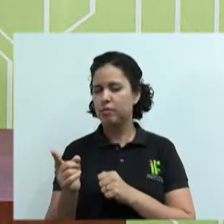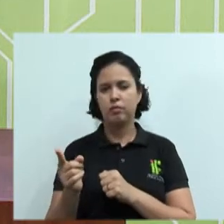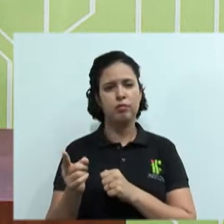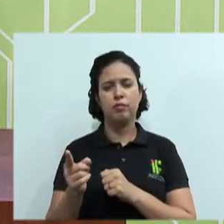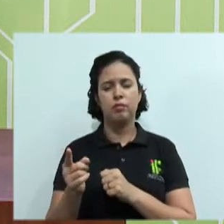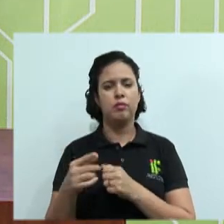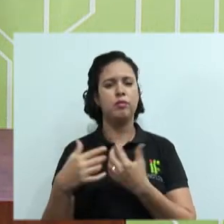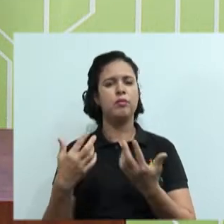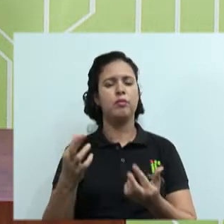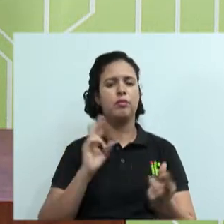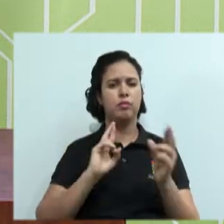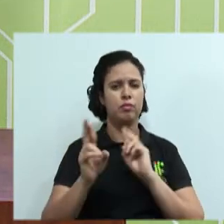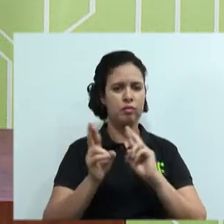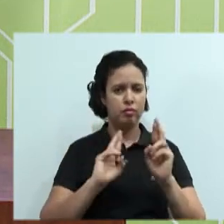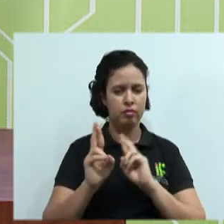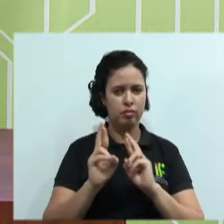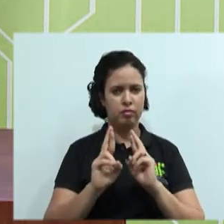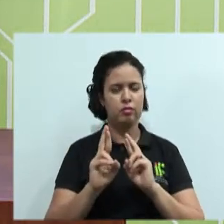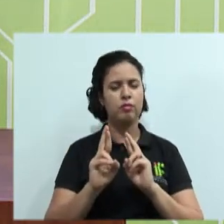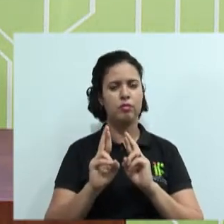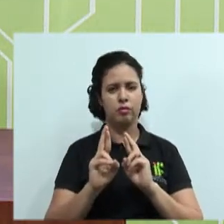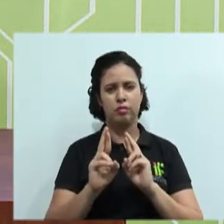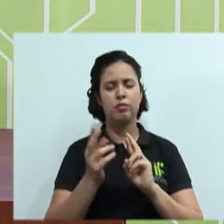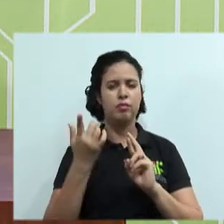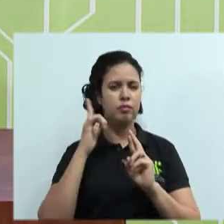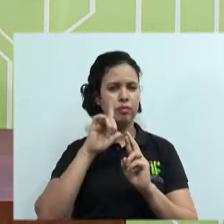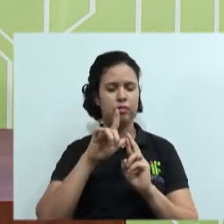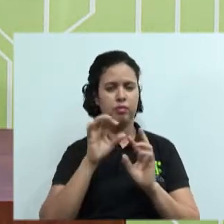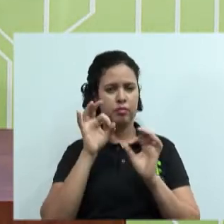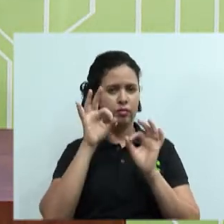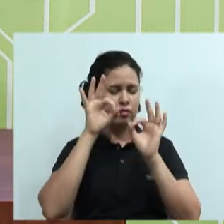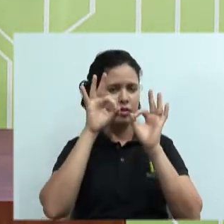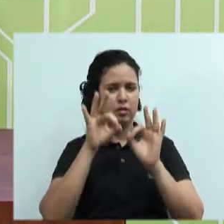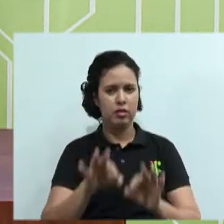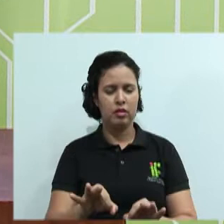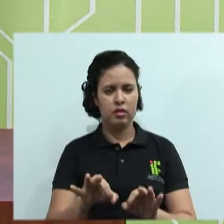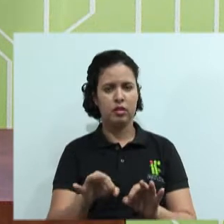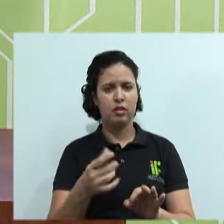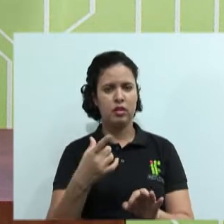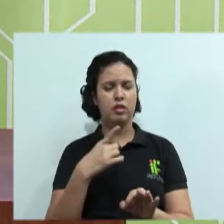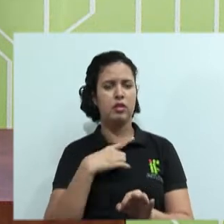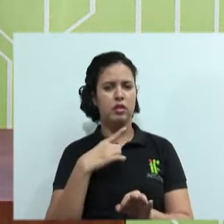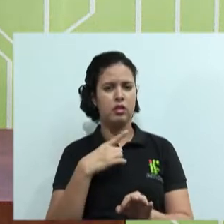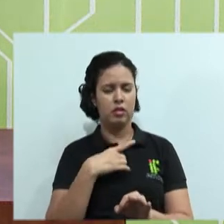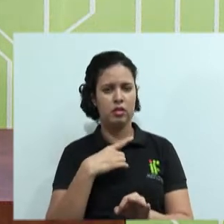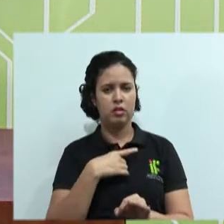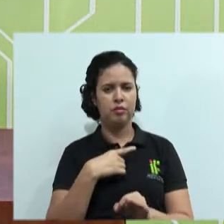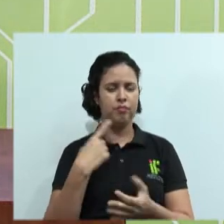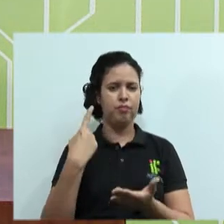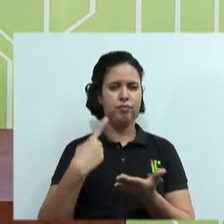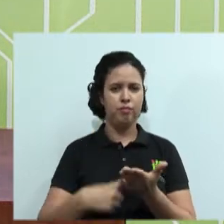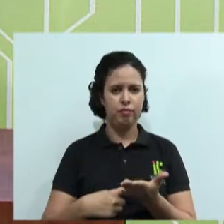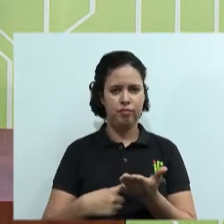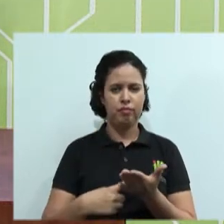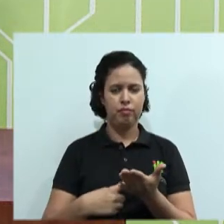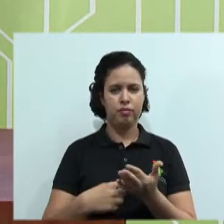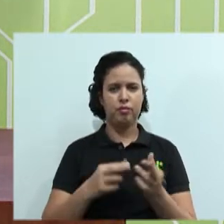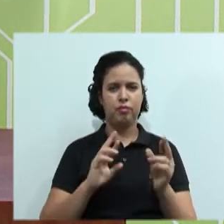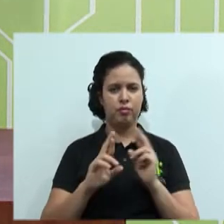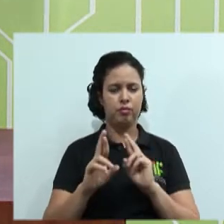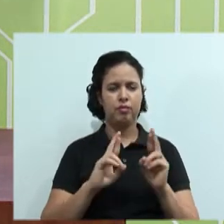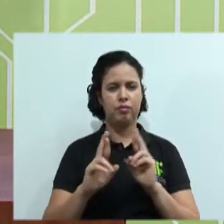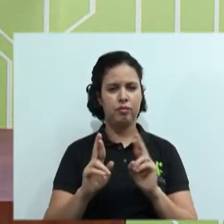hora de relacionar, você com certeza vai conseguir executar umas... E ter, né? Um comprometimento aí com as relações